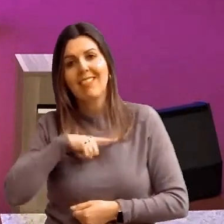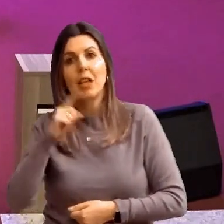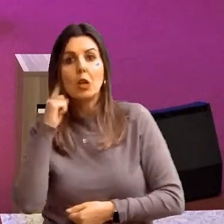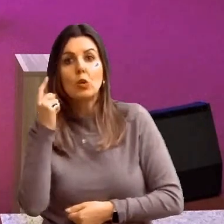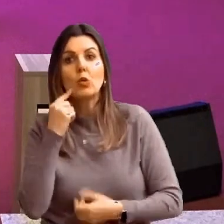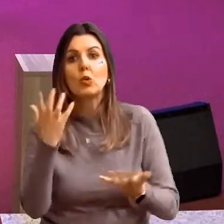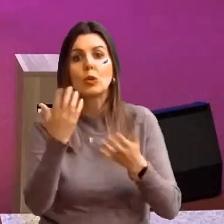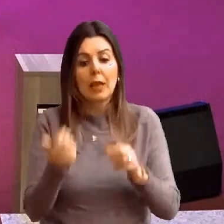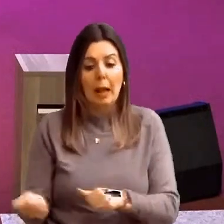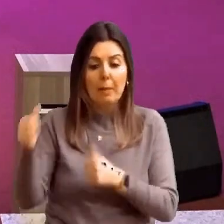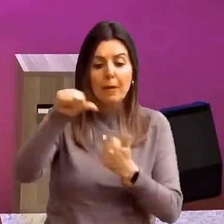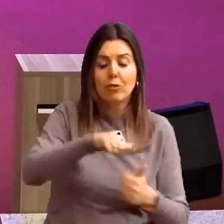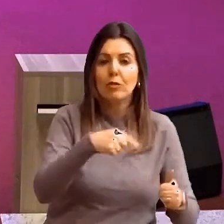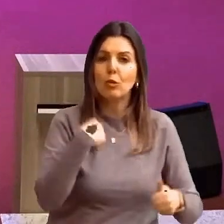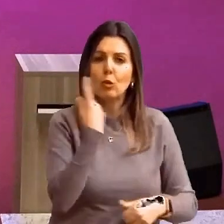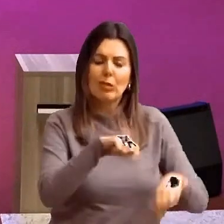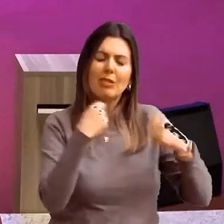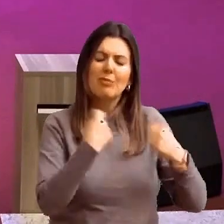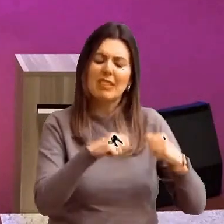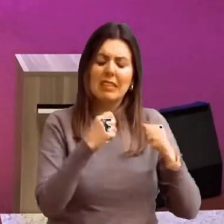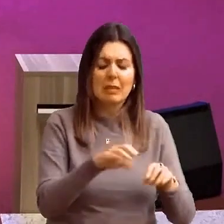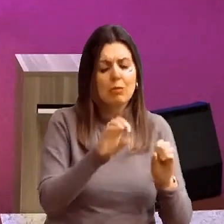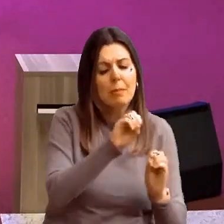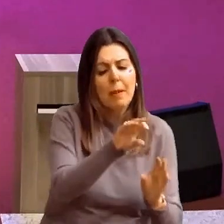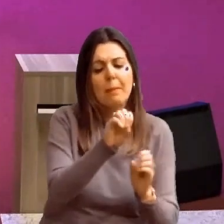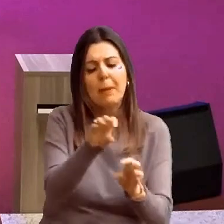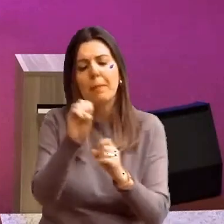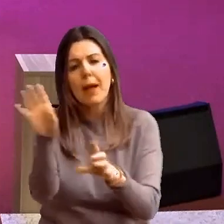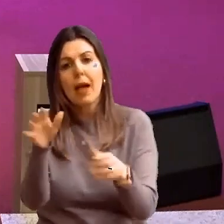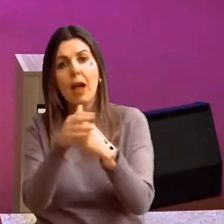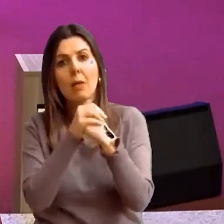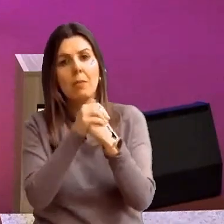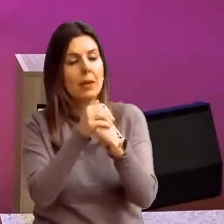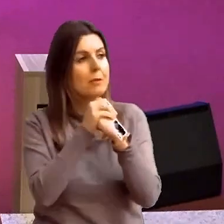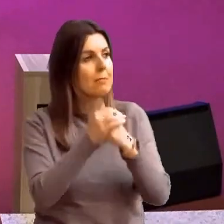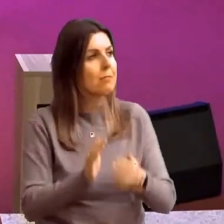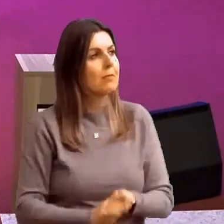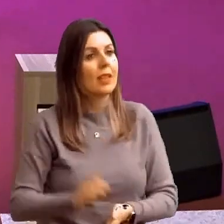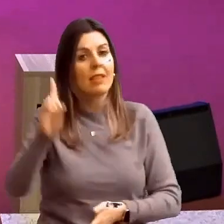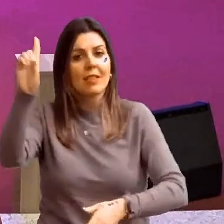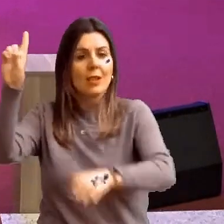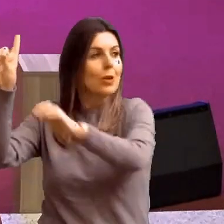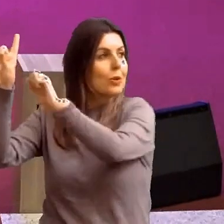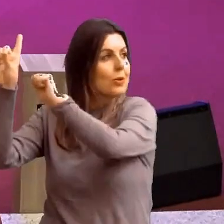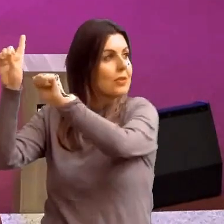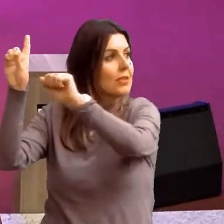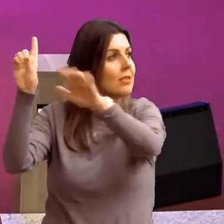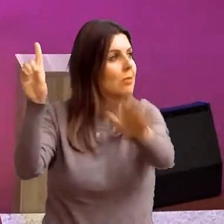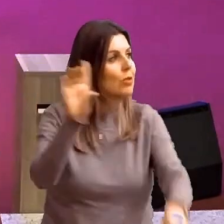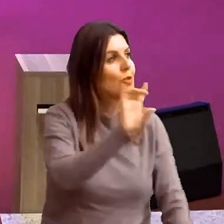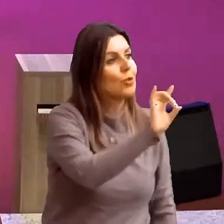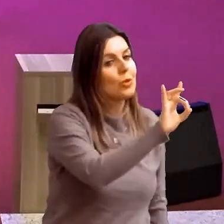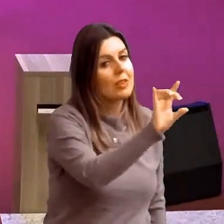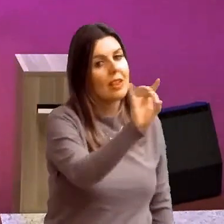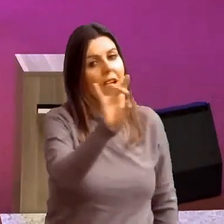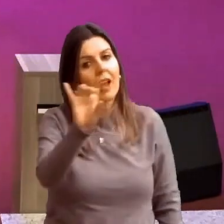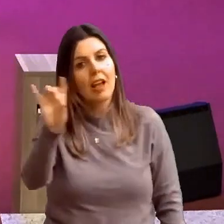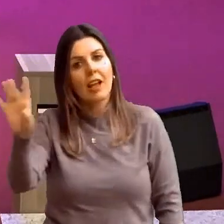batizar. Nós precisamos de cipulados, amém? Deus abençoe a cada um.